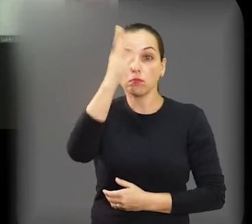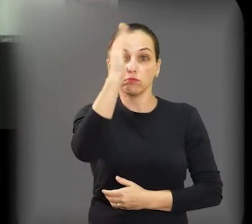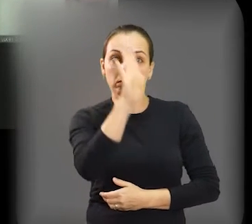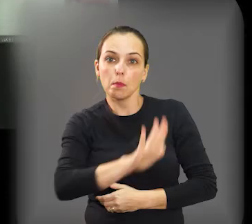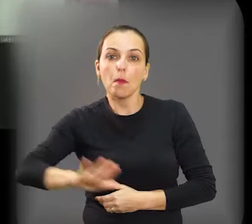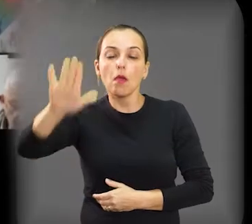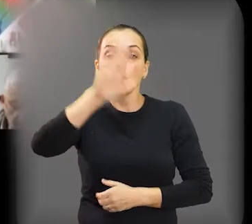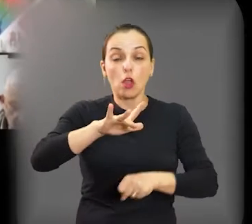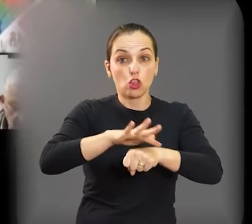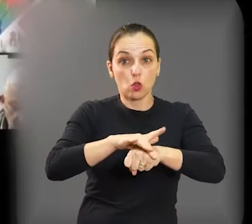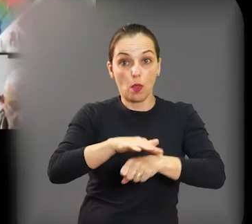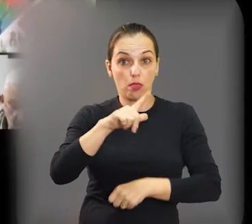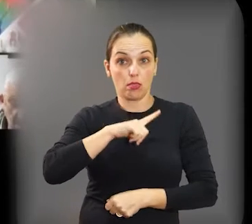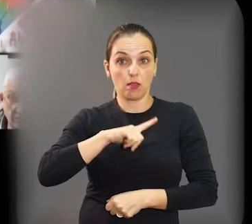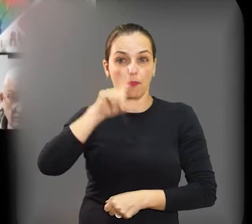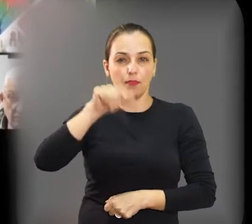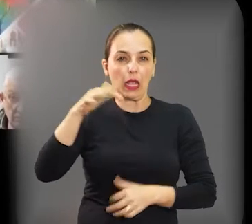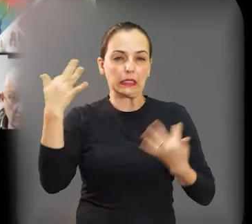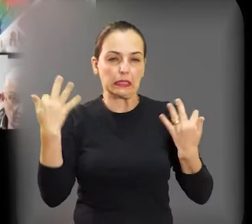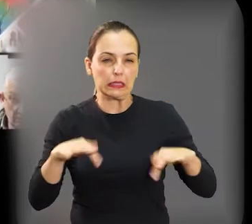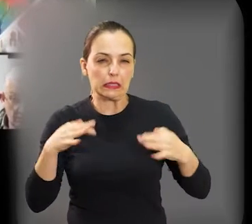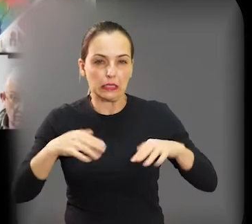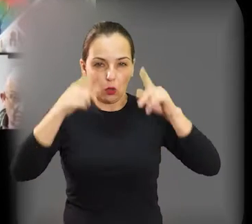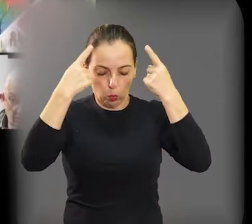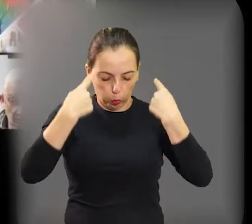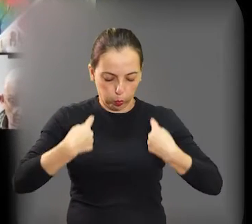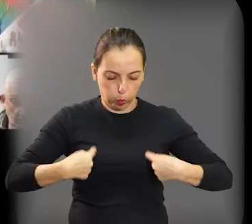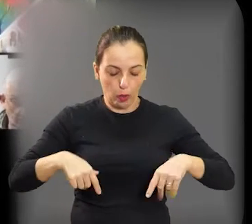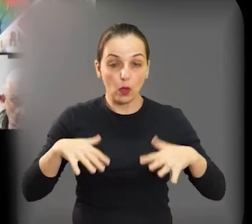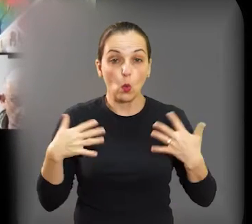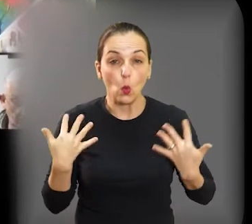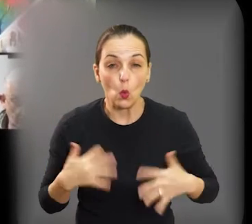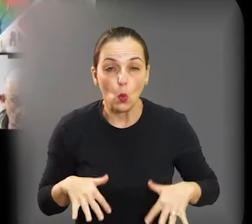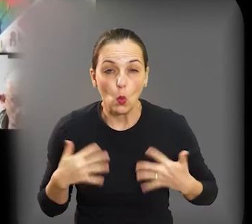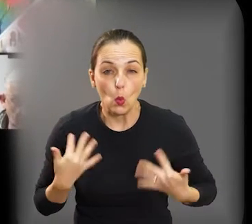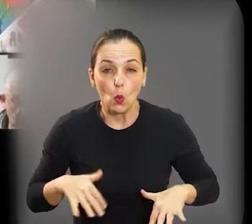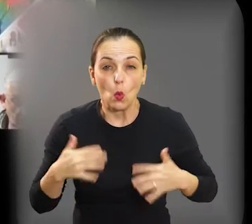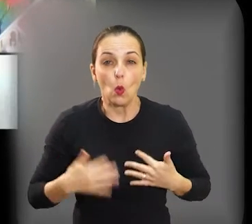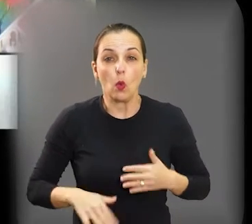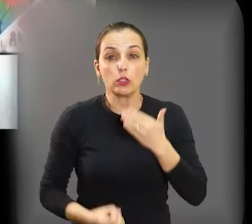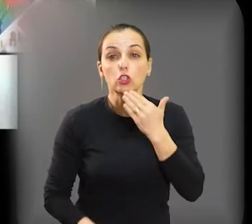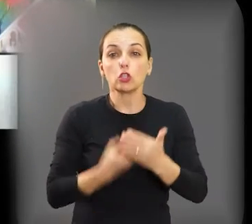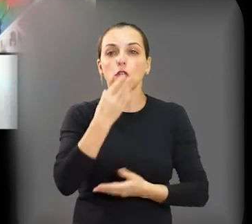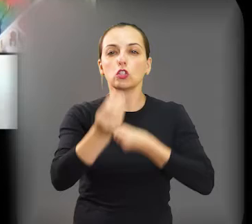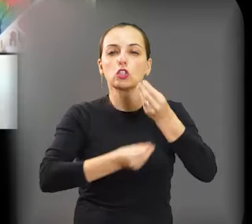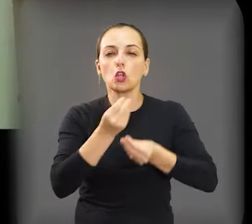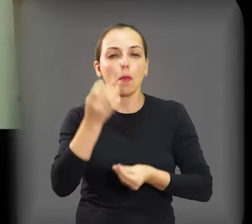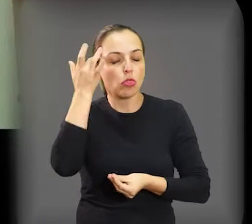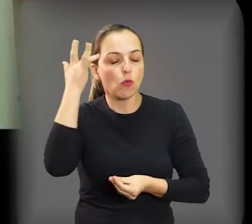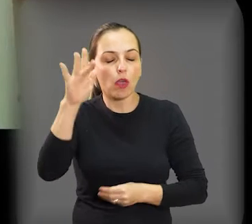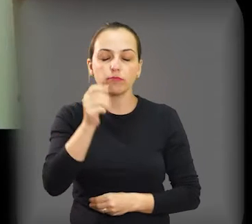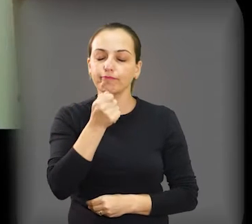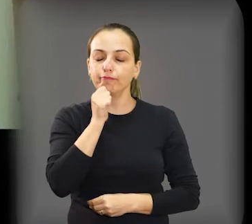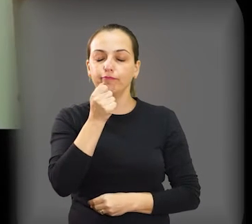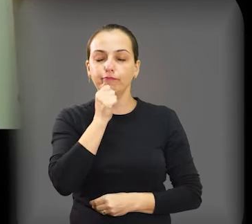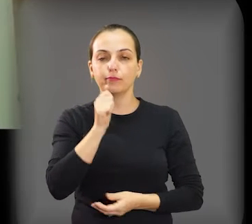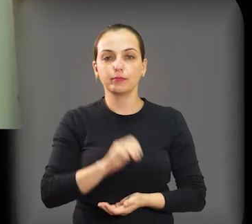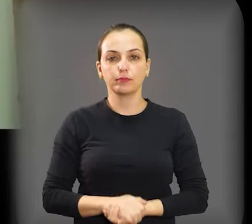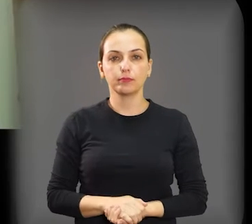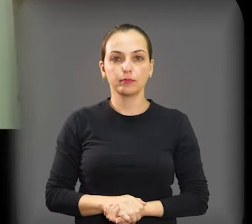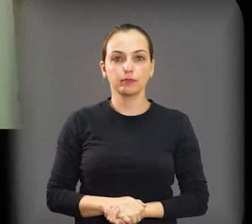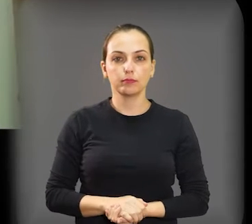milhões de pessoas no Brasil. A doença provoca dor generalizada e ainda não se sabe a causa. A